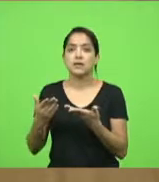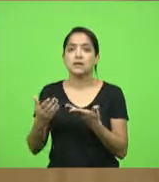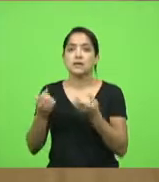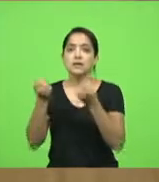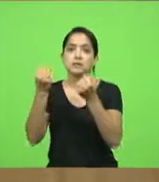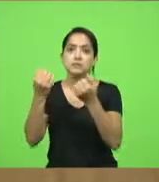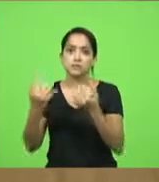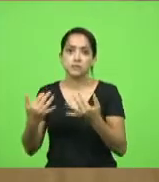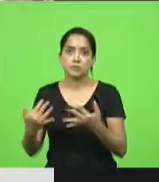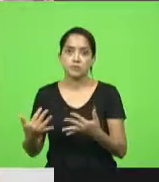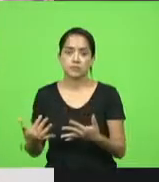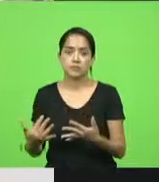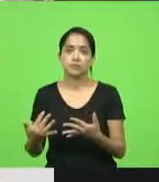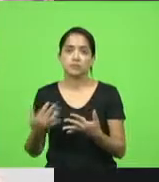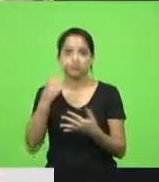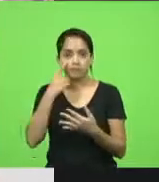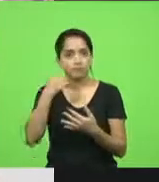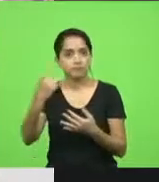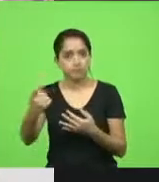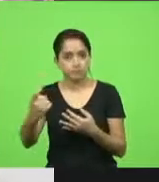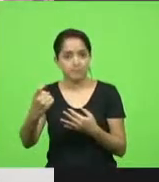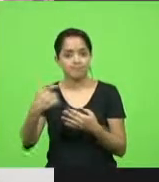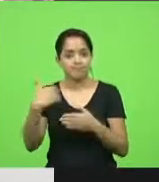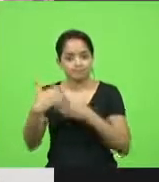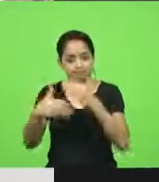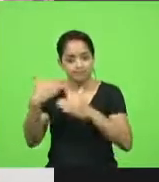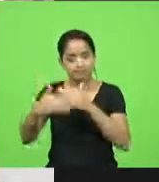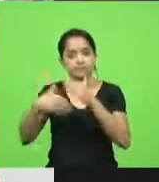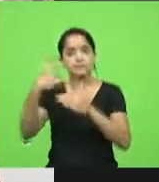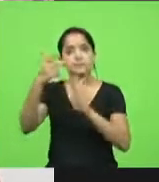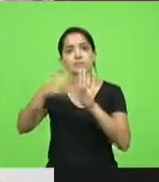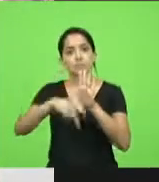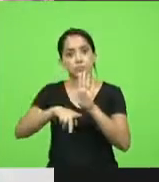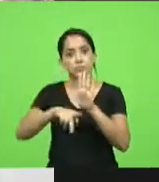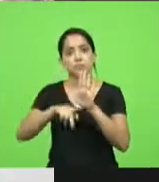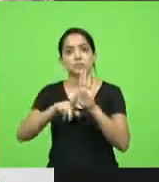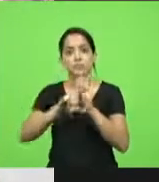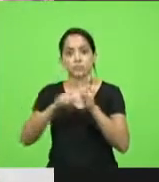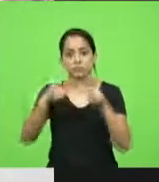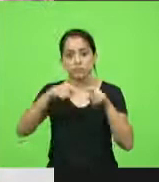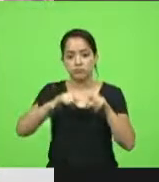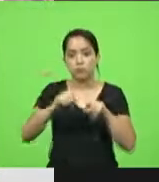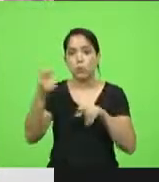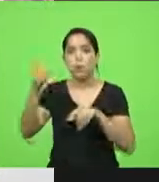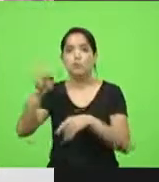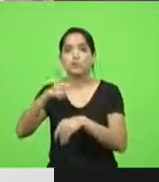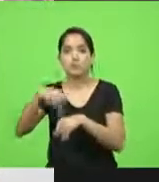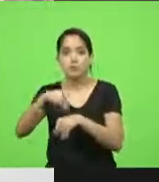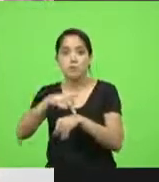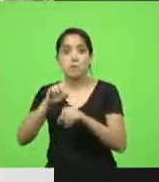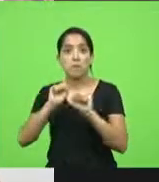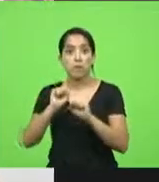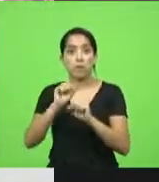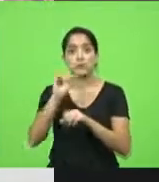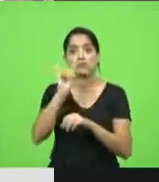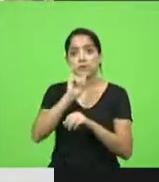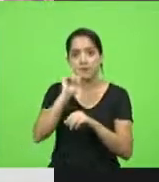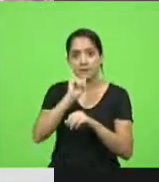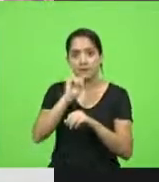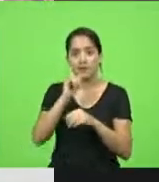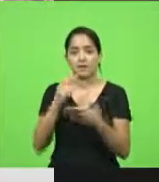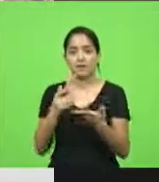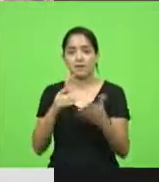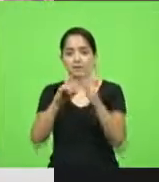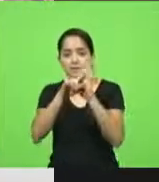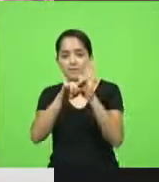demonstrou muito interesse em avançarmos um projeto de parceria com outros países, que pode ser a Itália, no campo da pesquisa